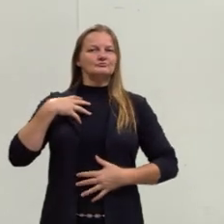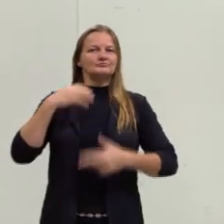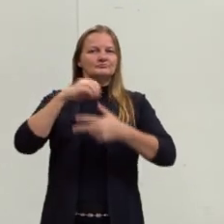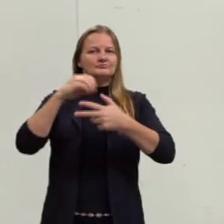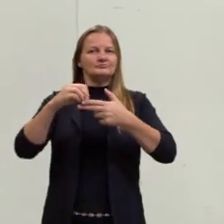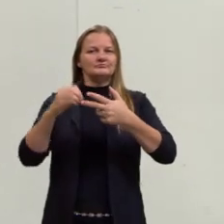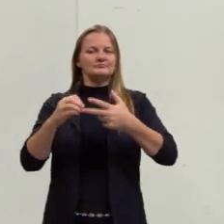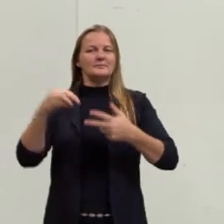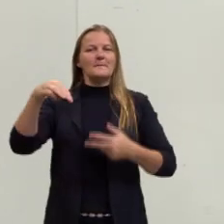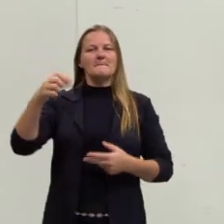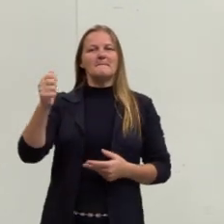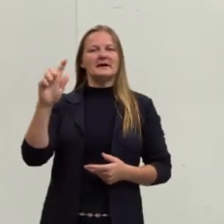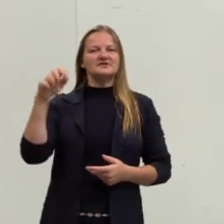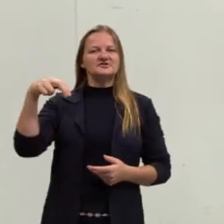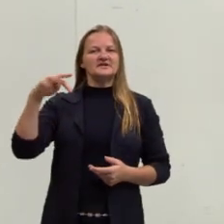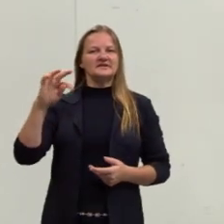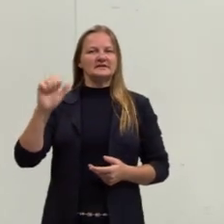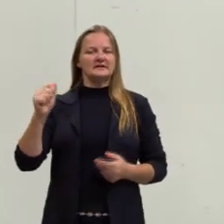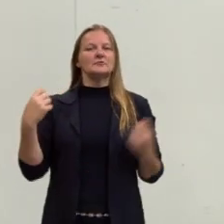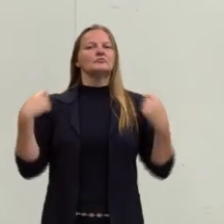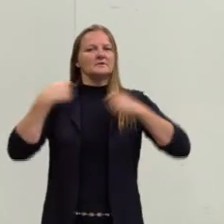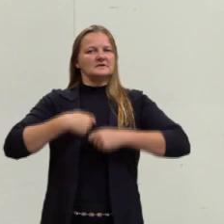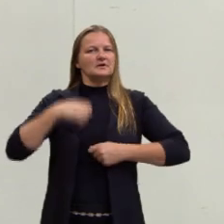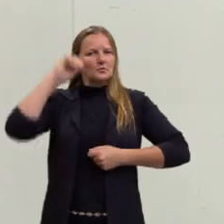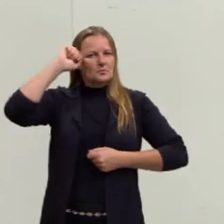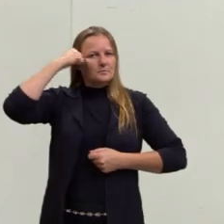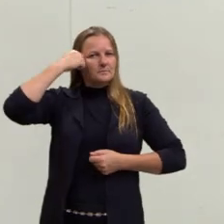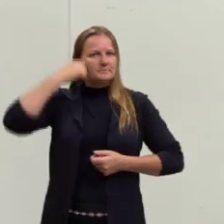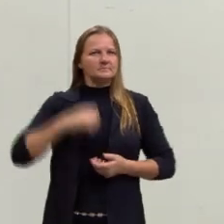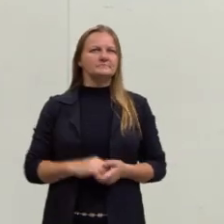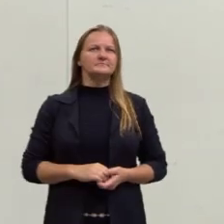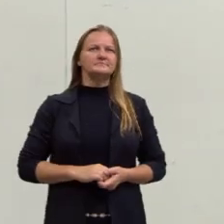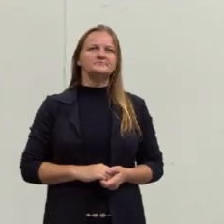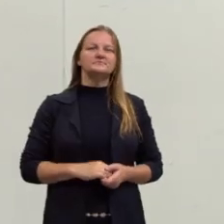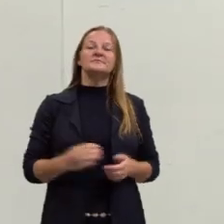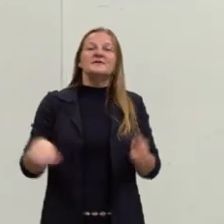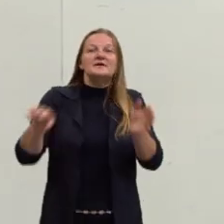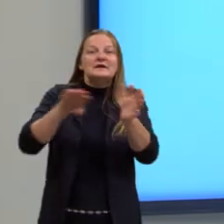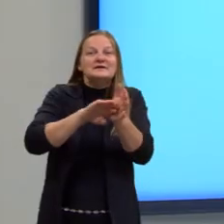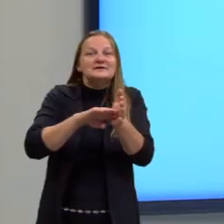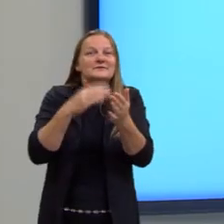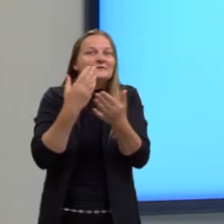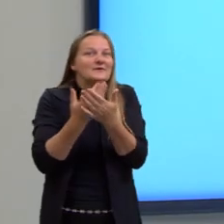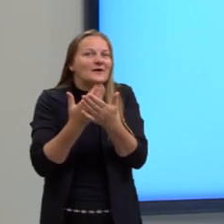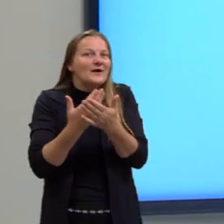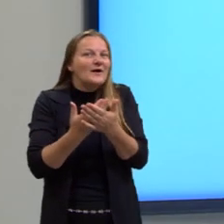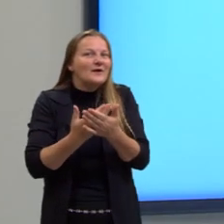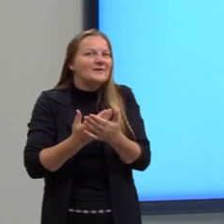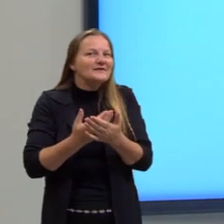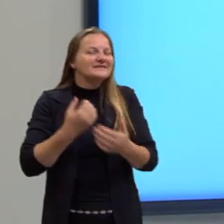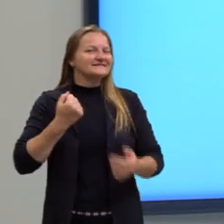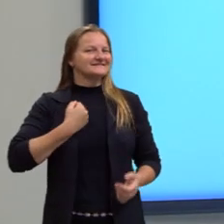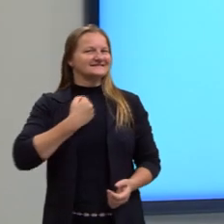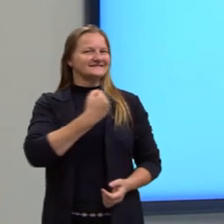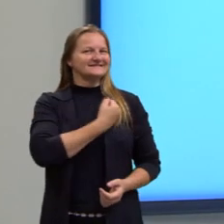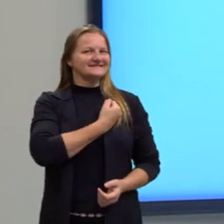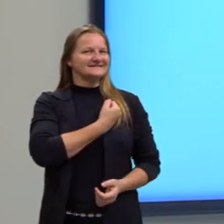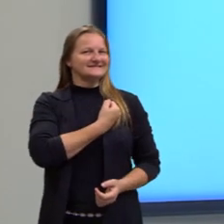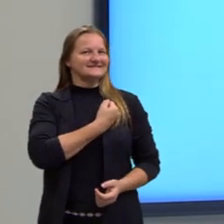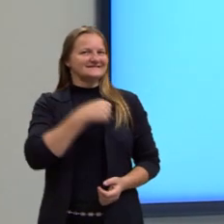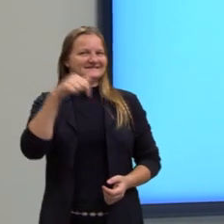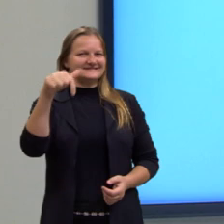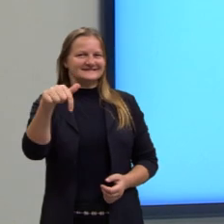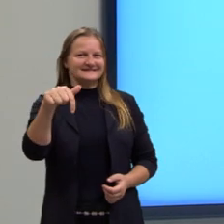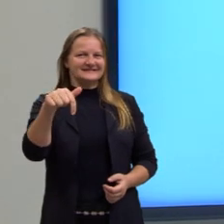na cor magenta, e um casaco preto. Chegamos hoje à nossa aula número